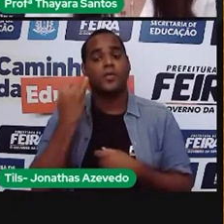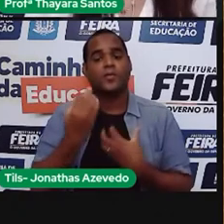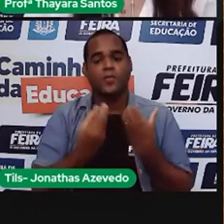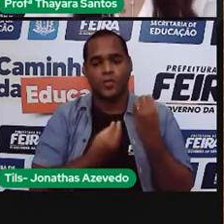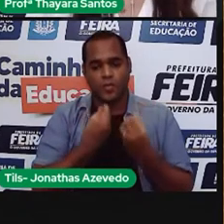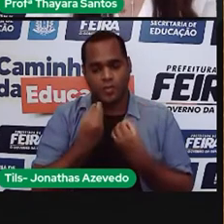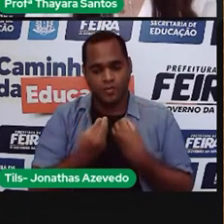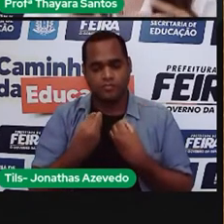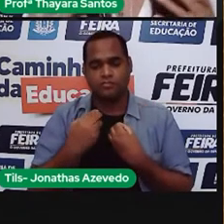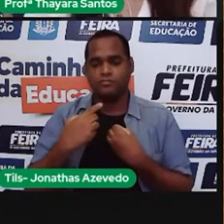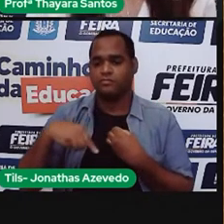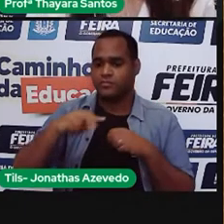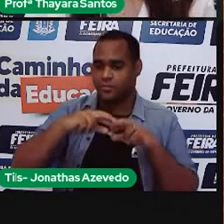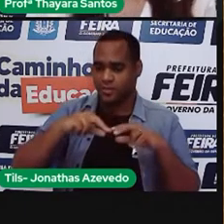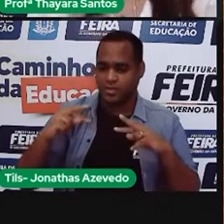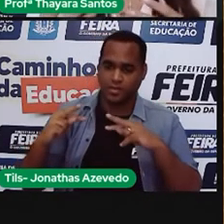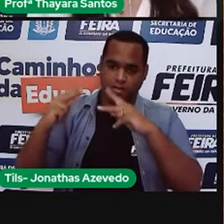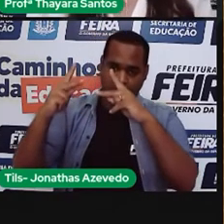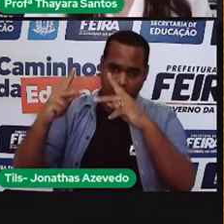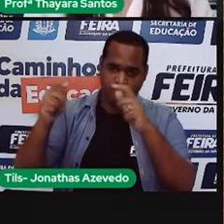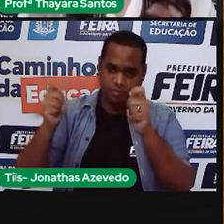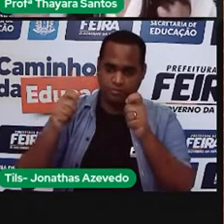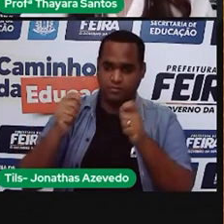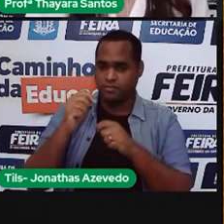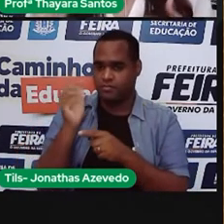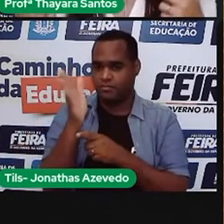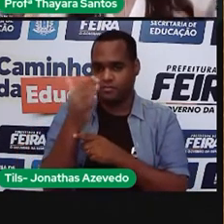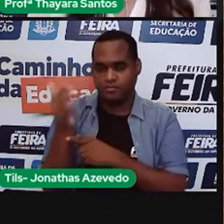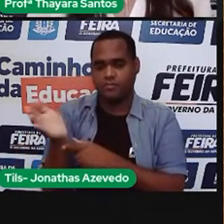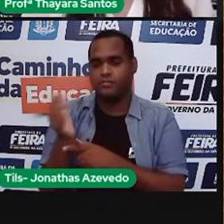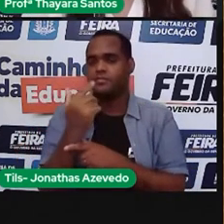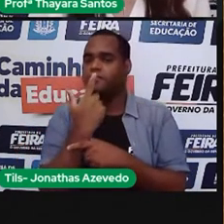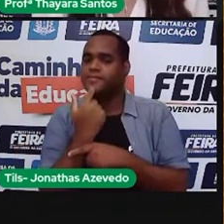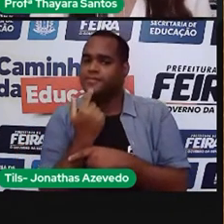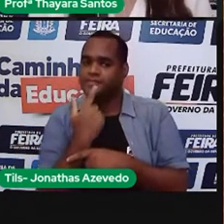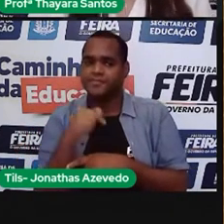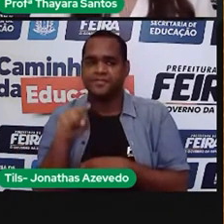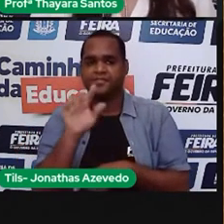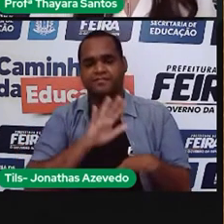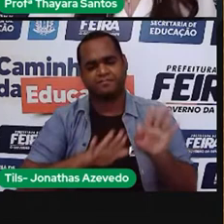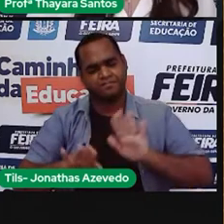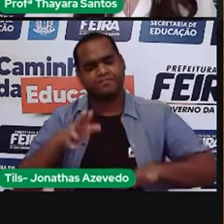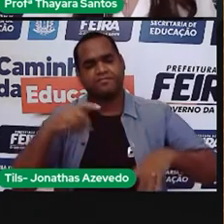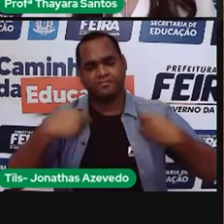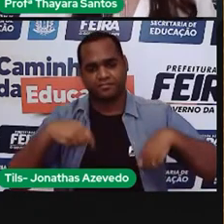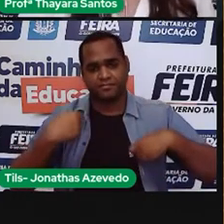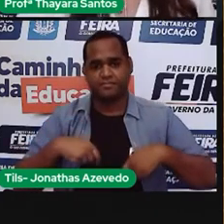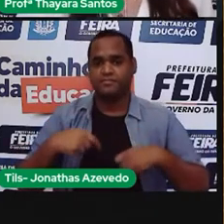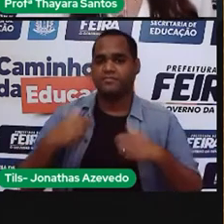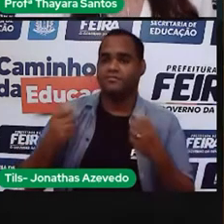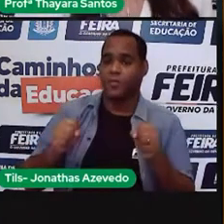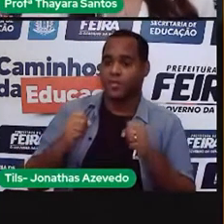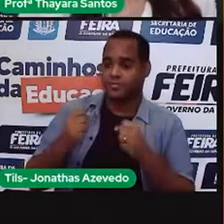essas tarifas estão maiores, aí a gente tem que ter mais cuidado ainda para não sofrer no bolso, não é, gente?